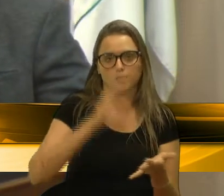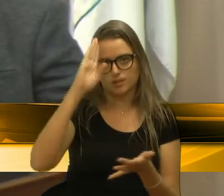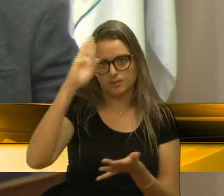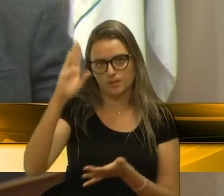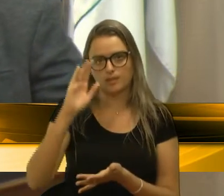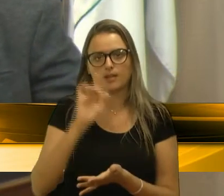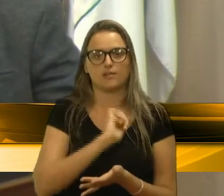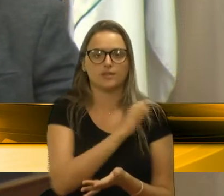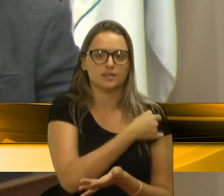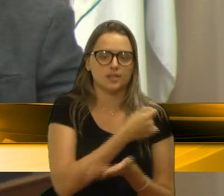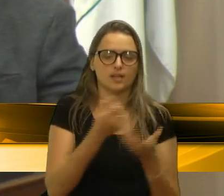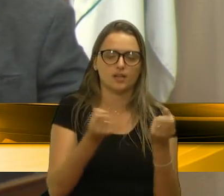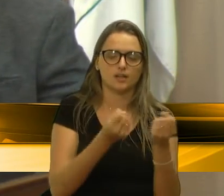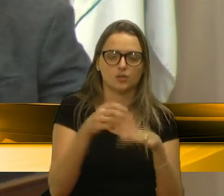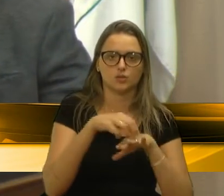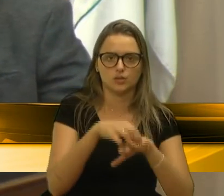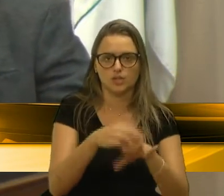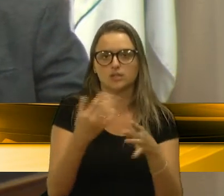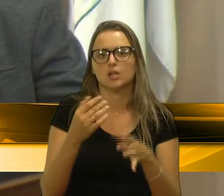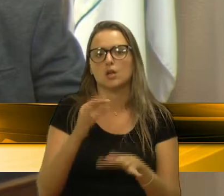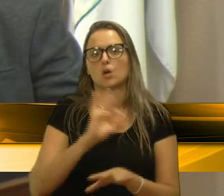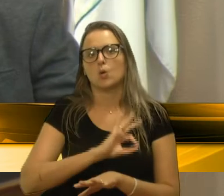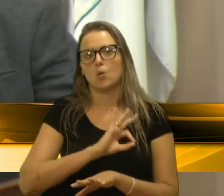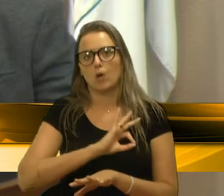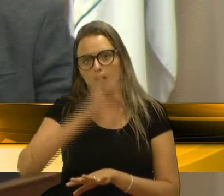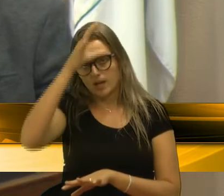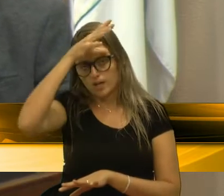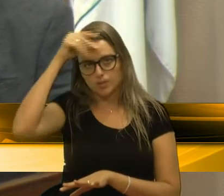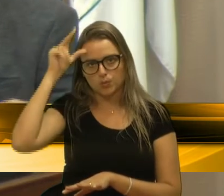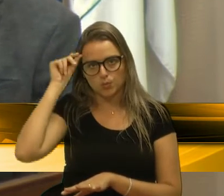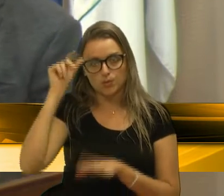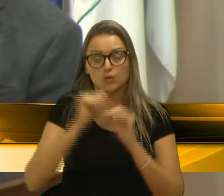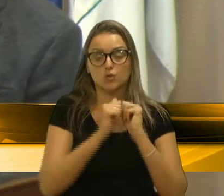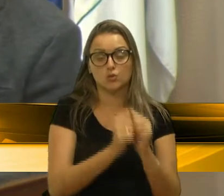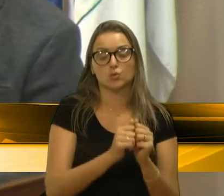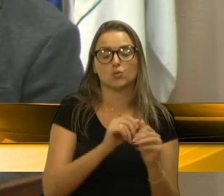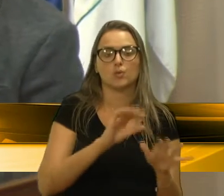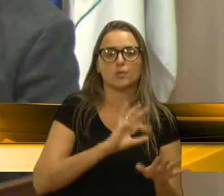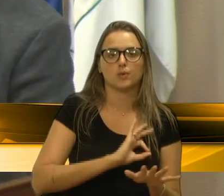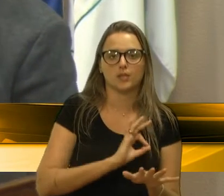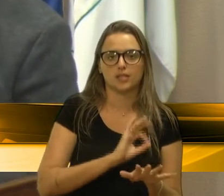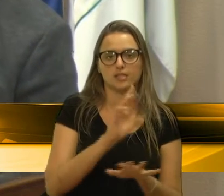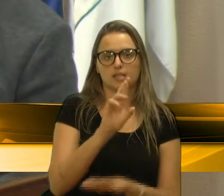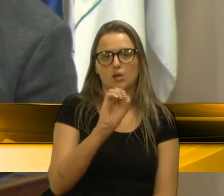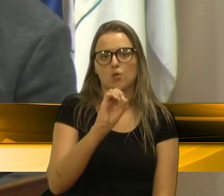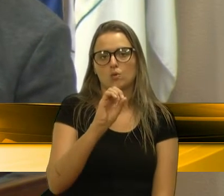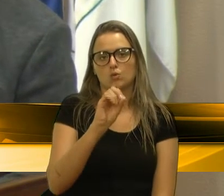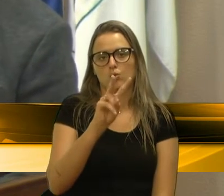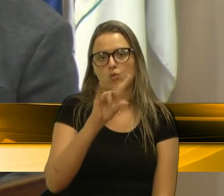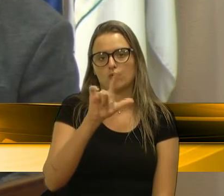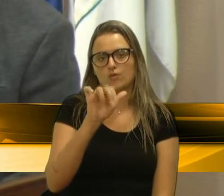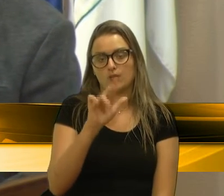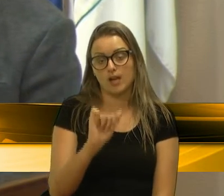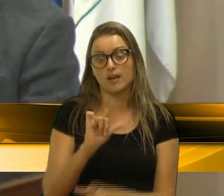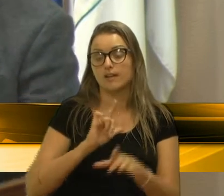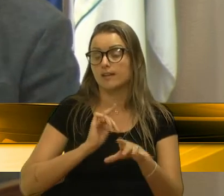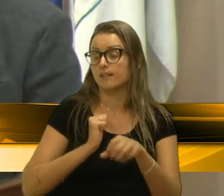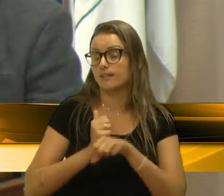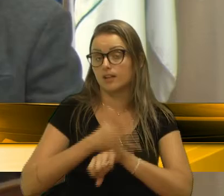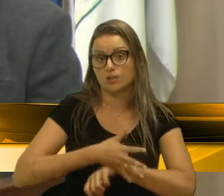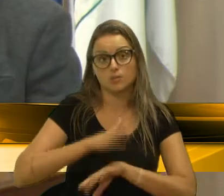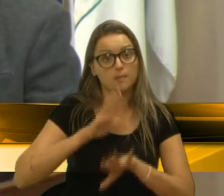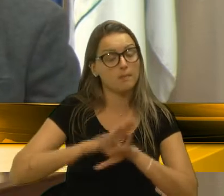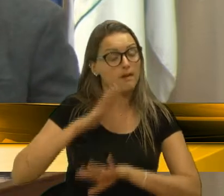fiscalização de trânsito, guarda municipal, se junta também polícia rodoviária estadual, que elas sejam ampliadas durante a madrugada. Porque é